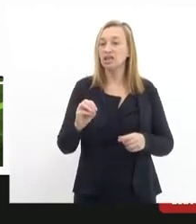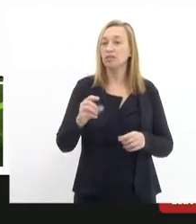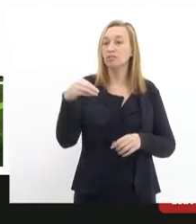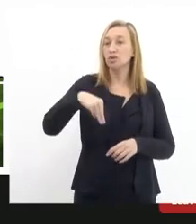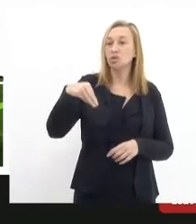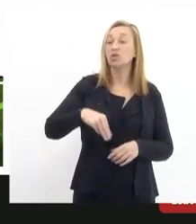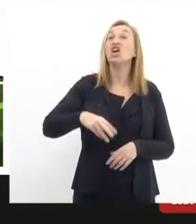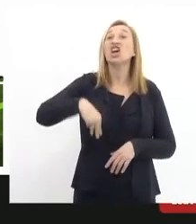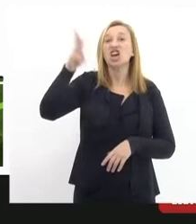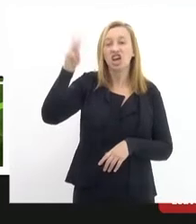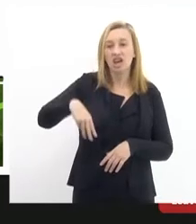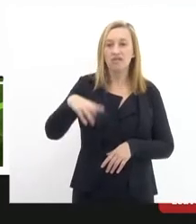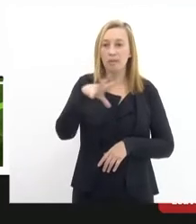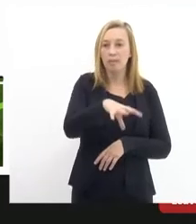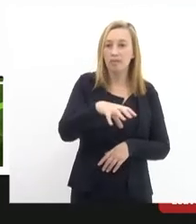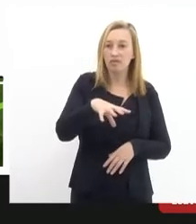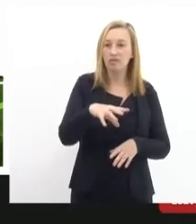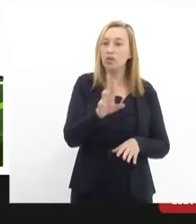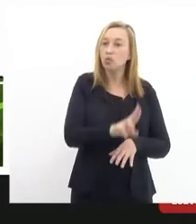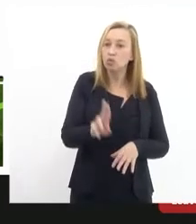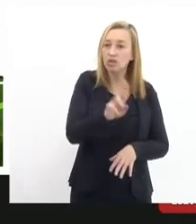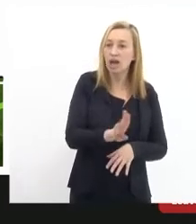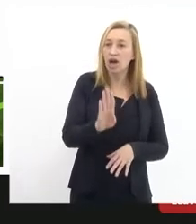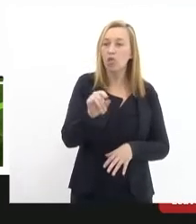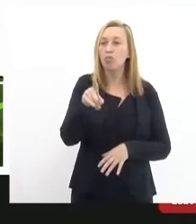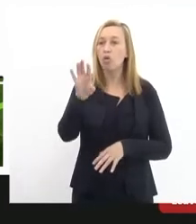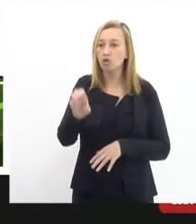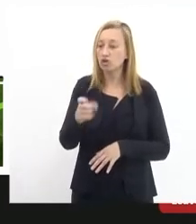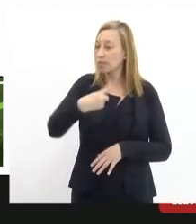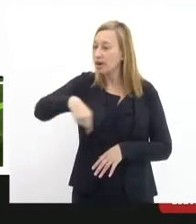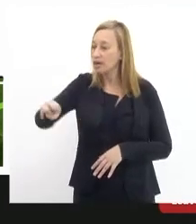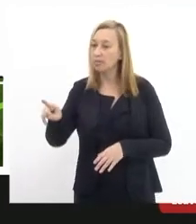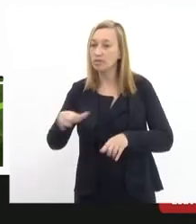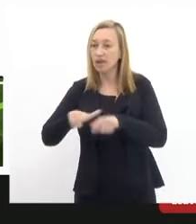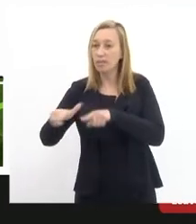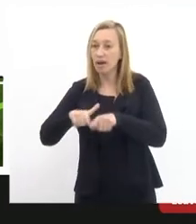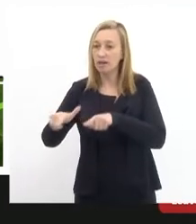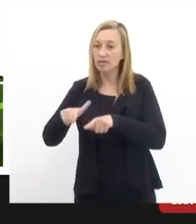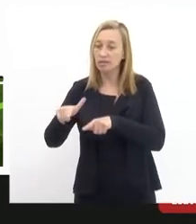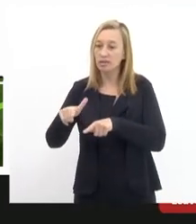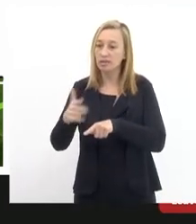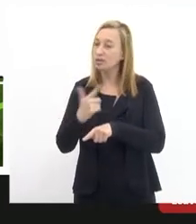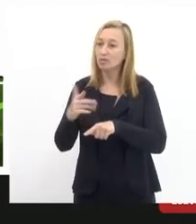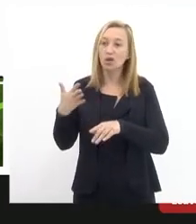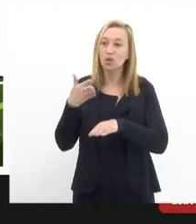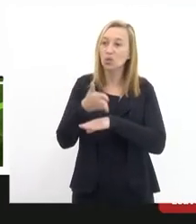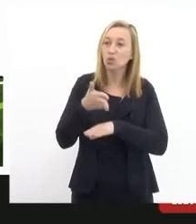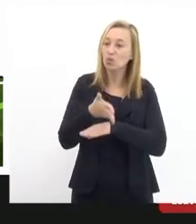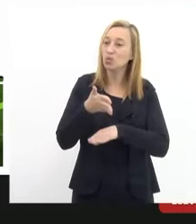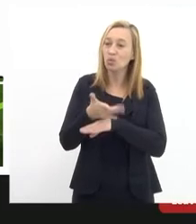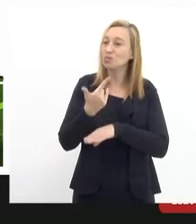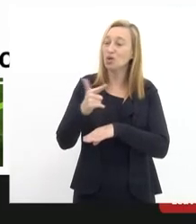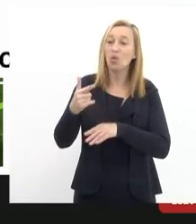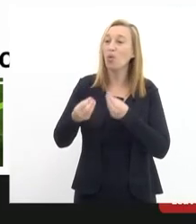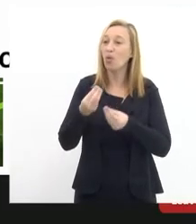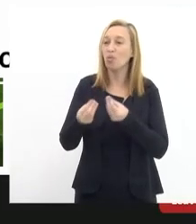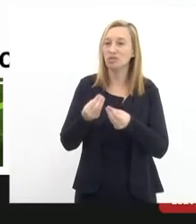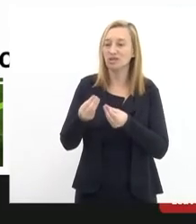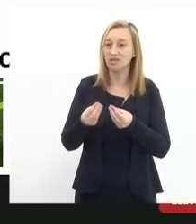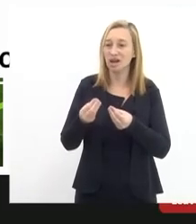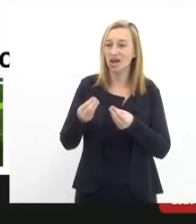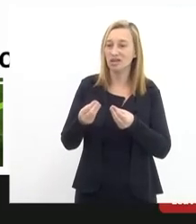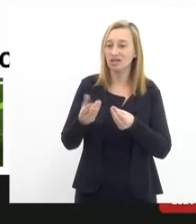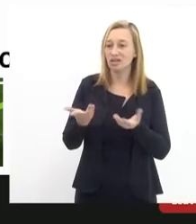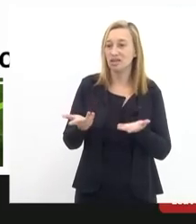o bonde para ir para o trabalho? Você vai ter que esperar 30 minutos e pode ser que o bonde passe e não tenha lugar para entrar. Ninguém usa o bonde. Não